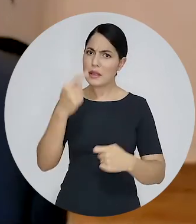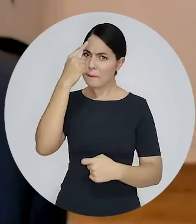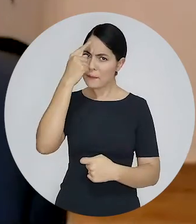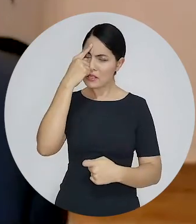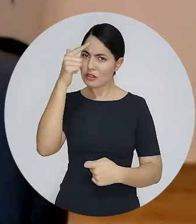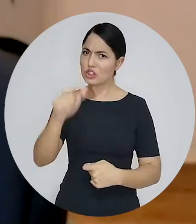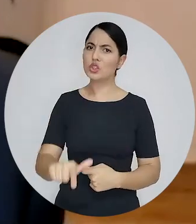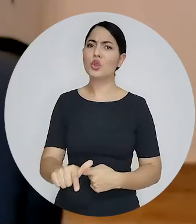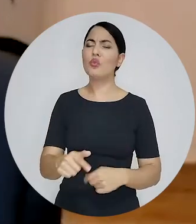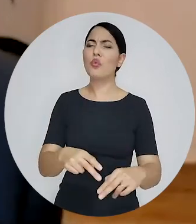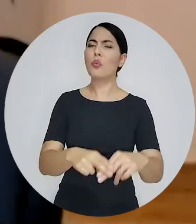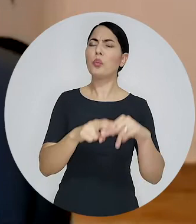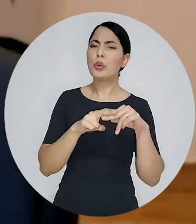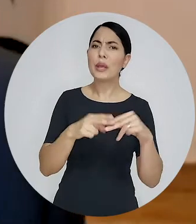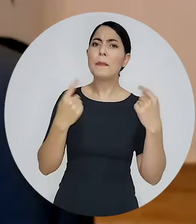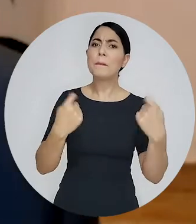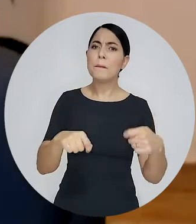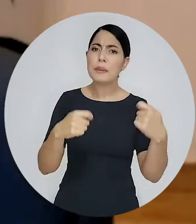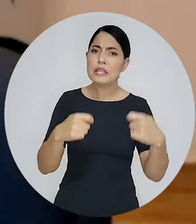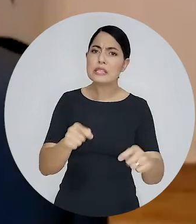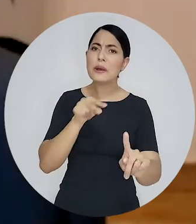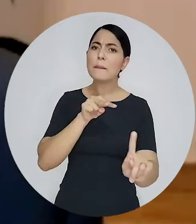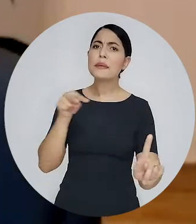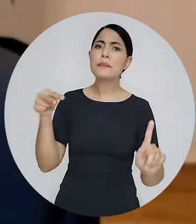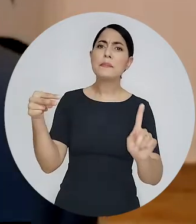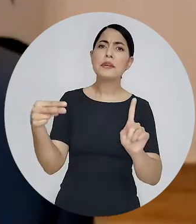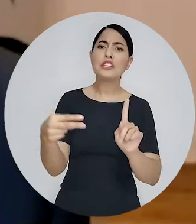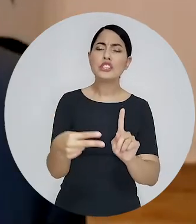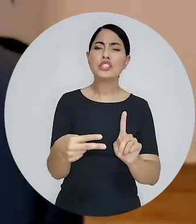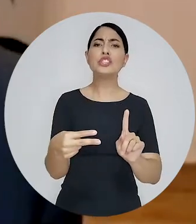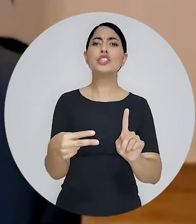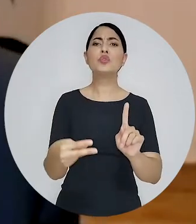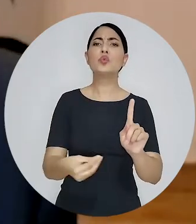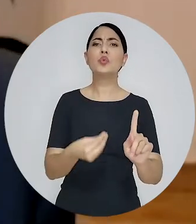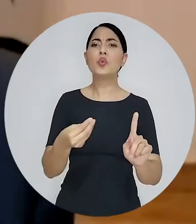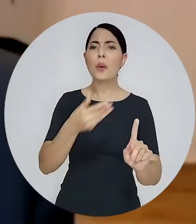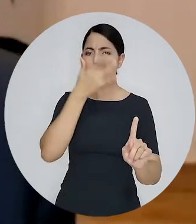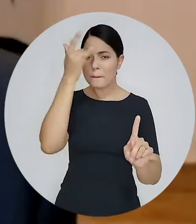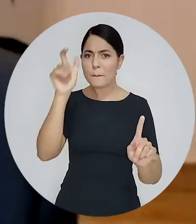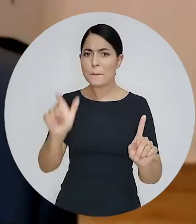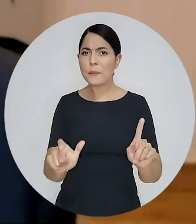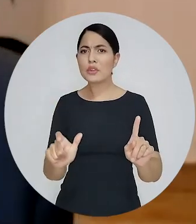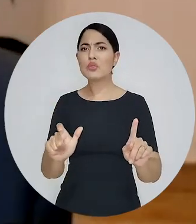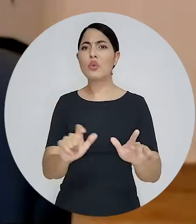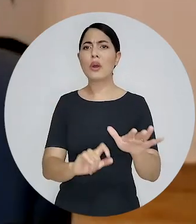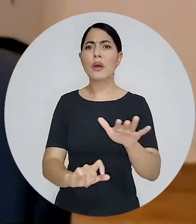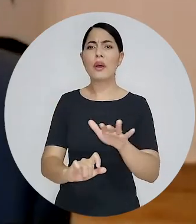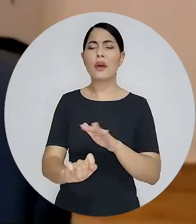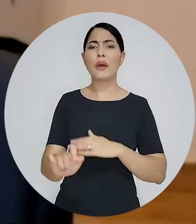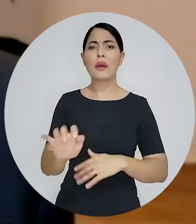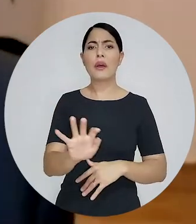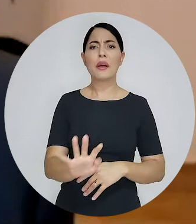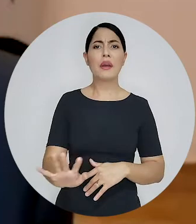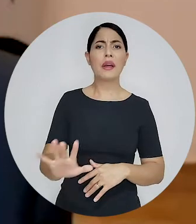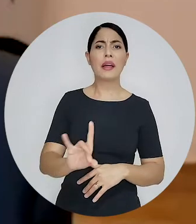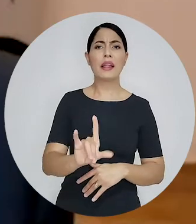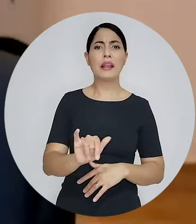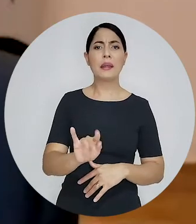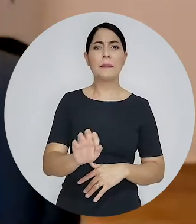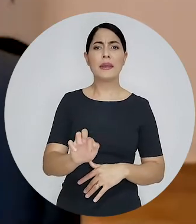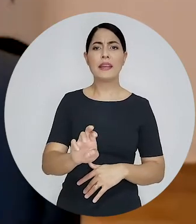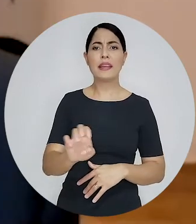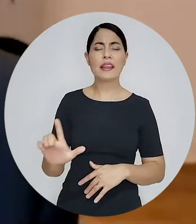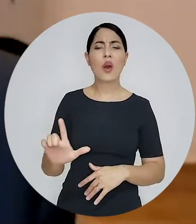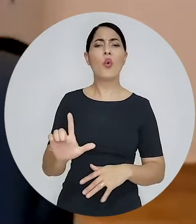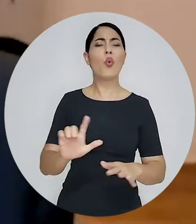repensada no sentido de que se deve olhar a tributação dos profissionais liberais como um